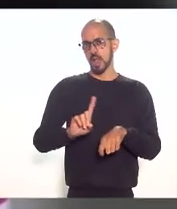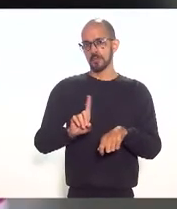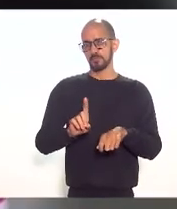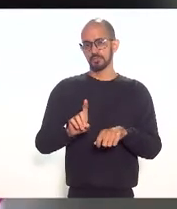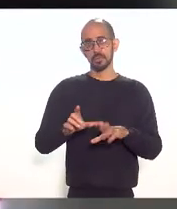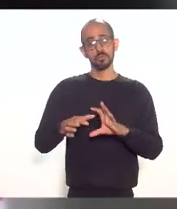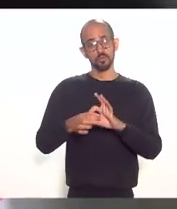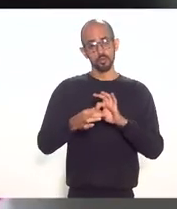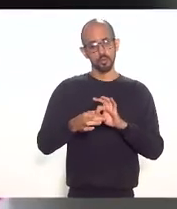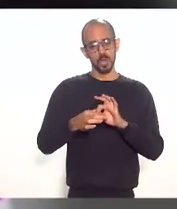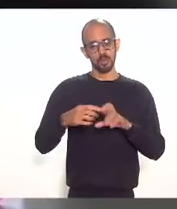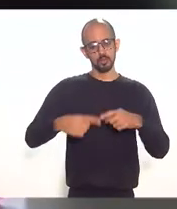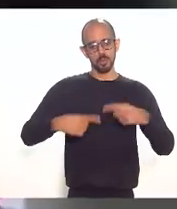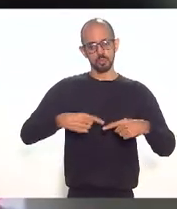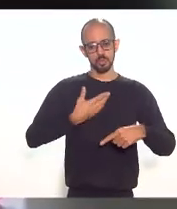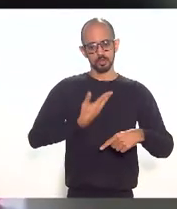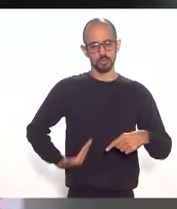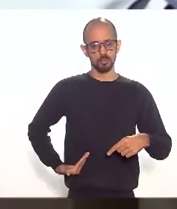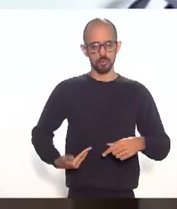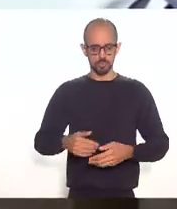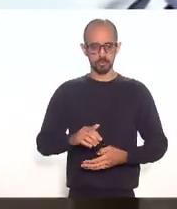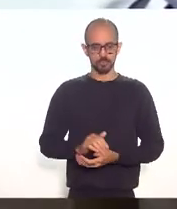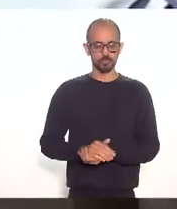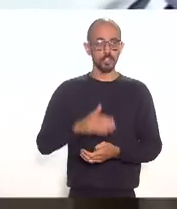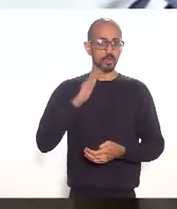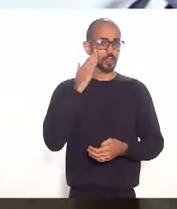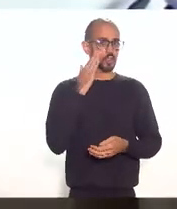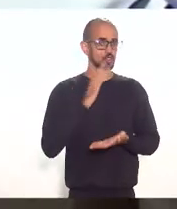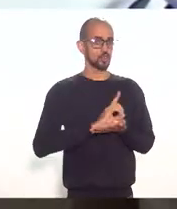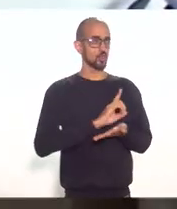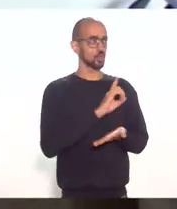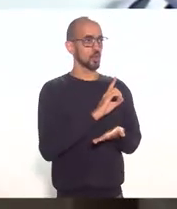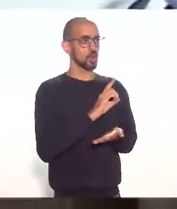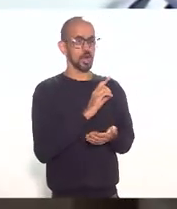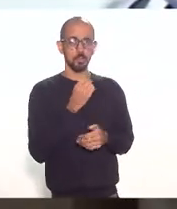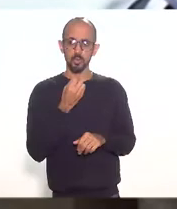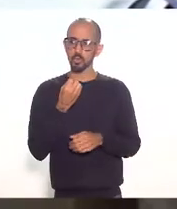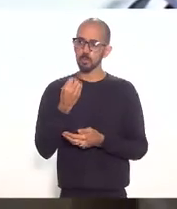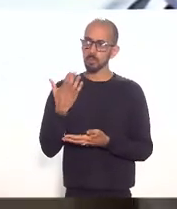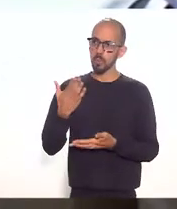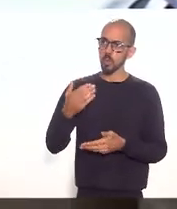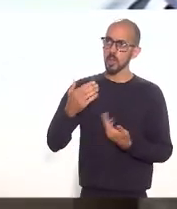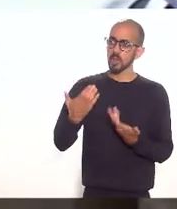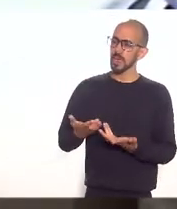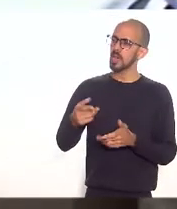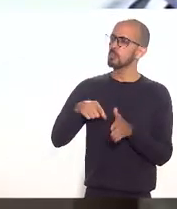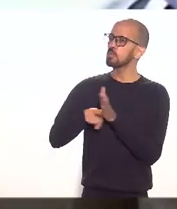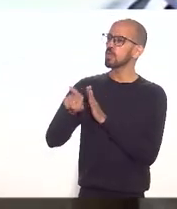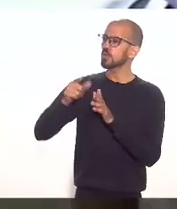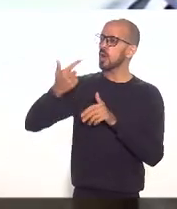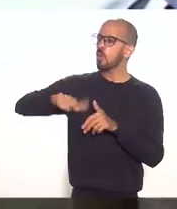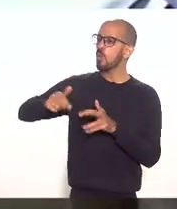pública com entendido doutora eu queria levantar uma outra questão para a senhora